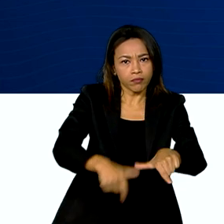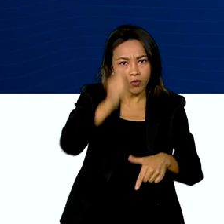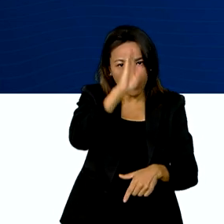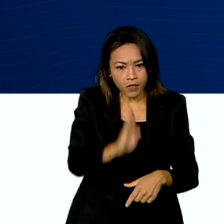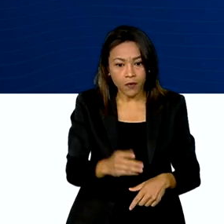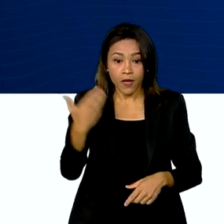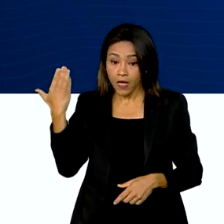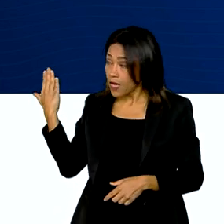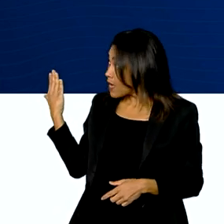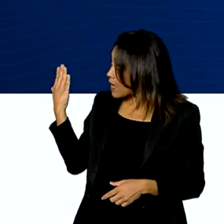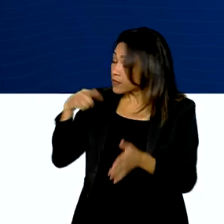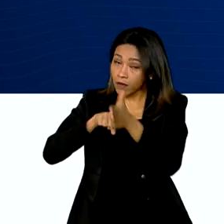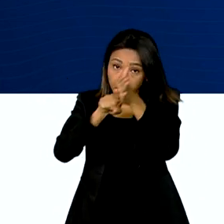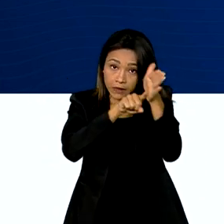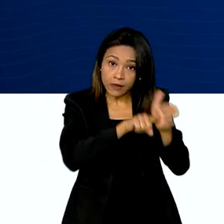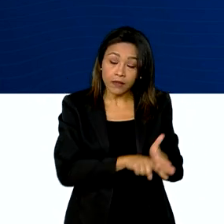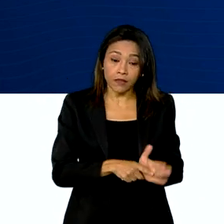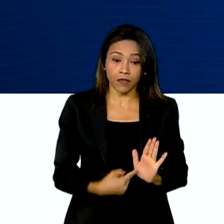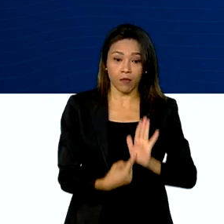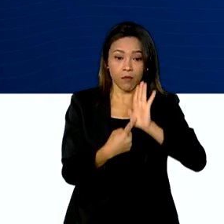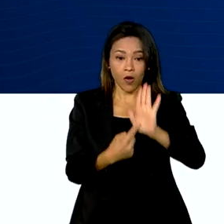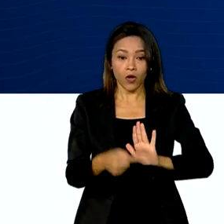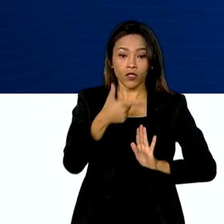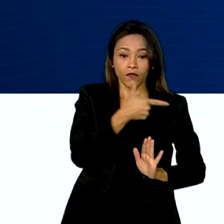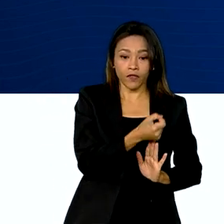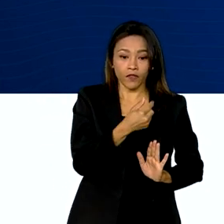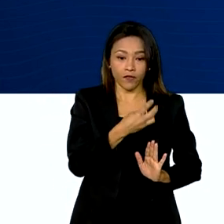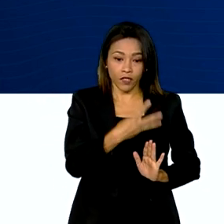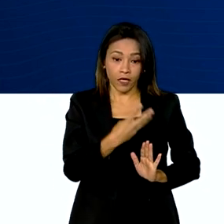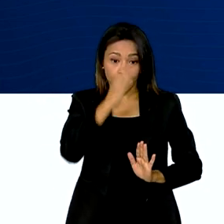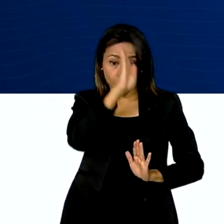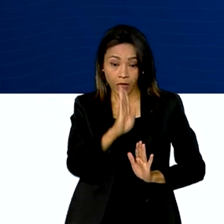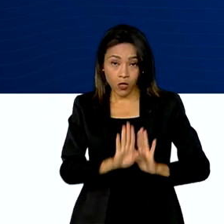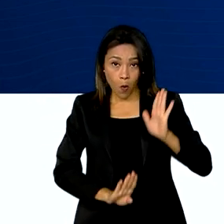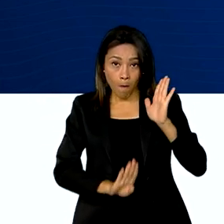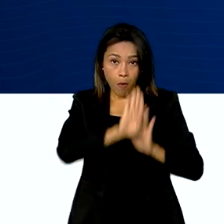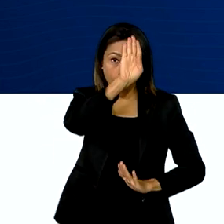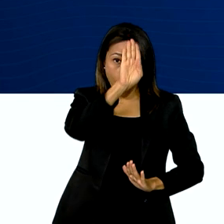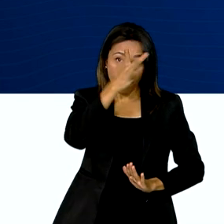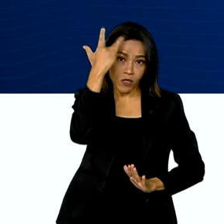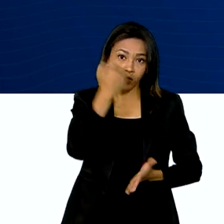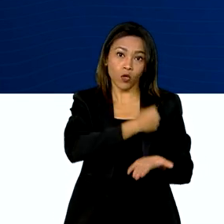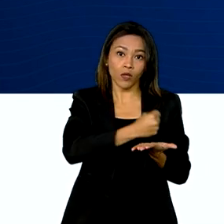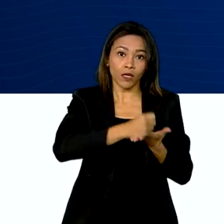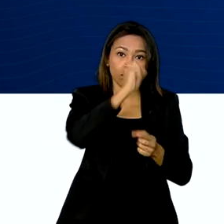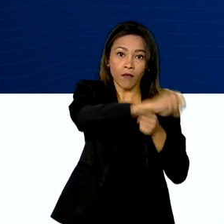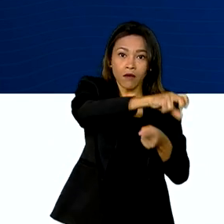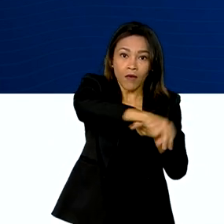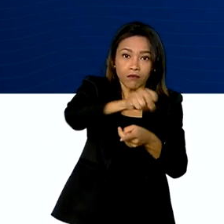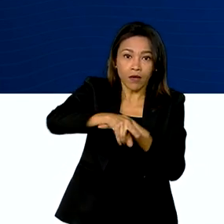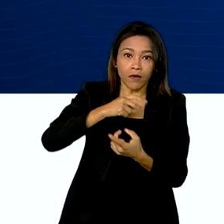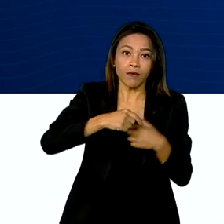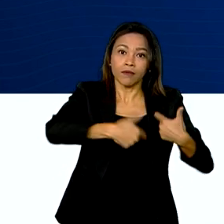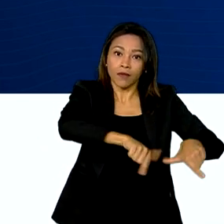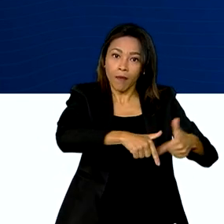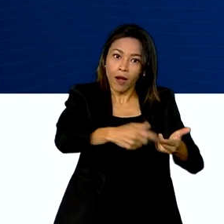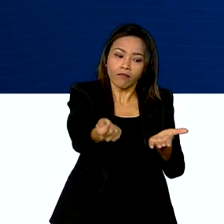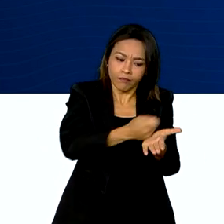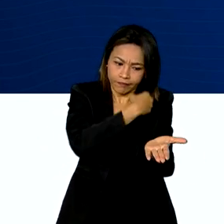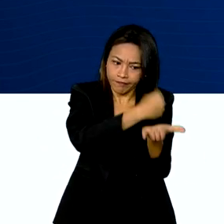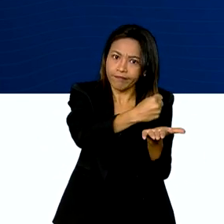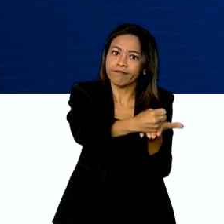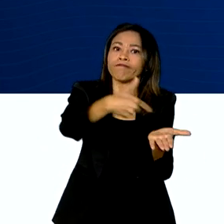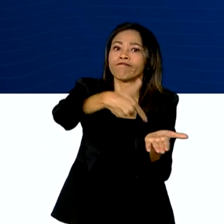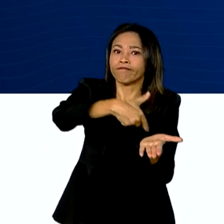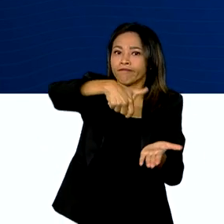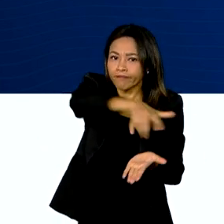estudo aponta que em 2023, o Brasil bateu recorde de brasileiros ocupados e de empregados com carteira assinada